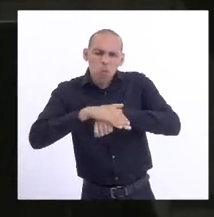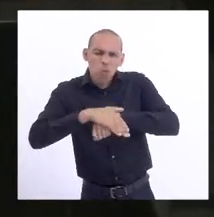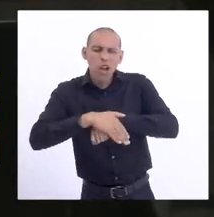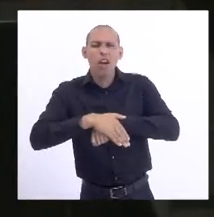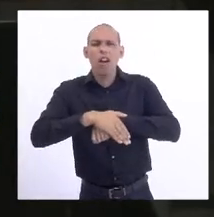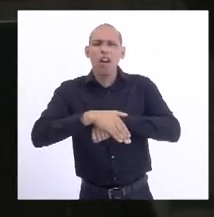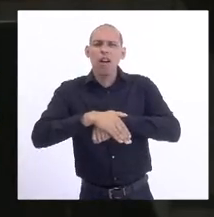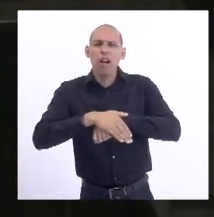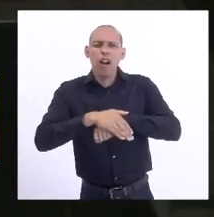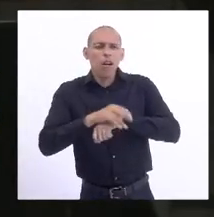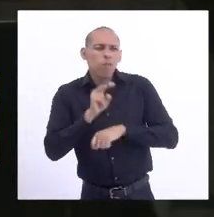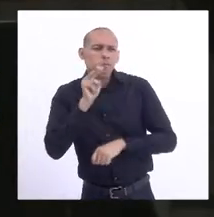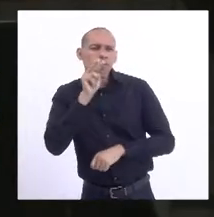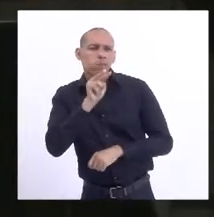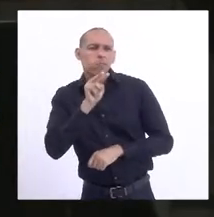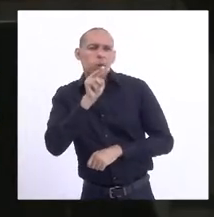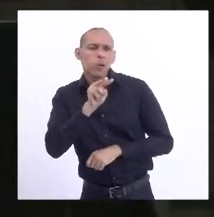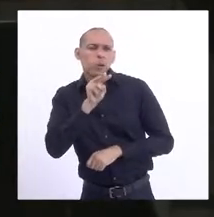assisti